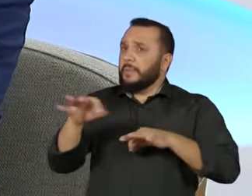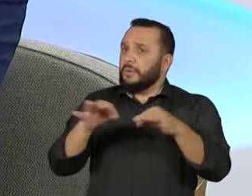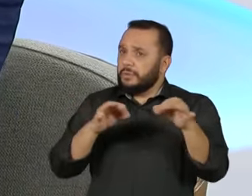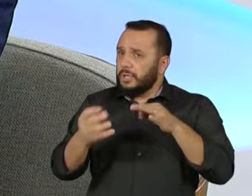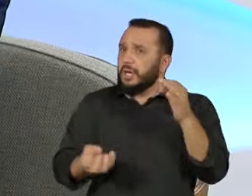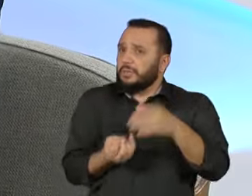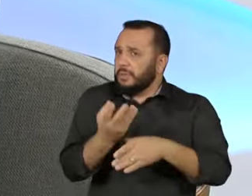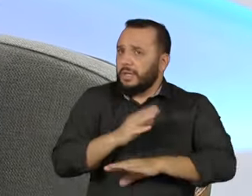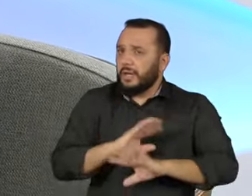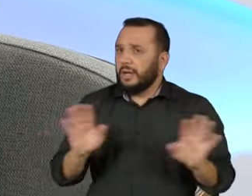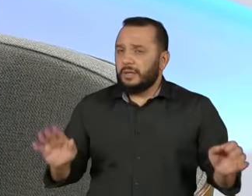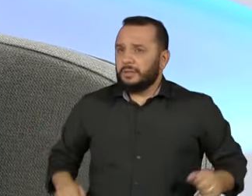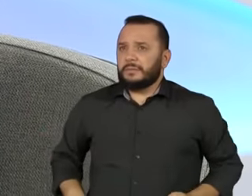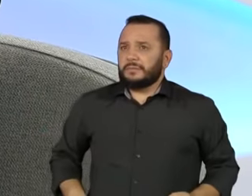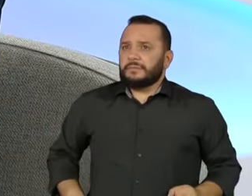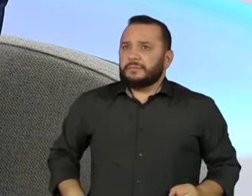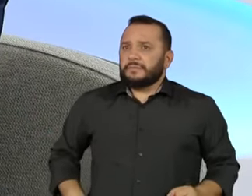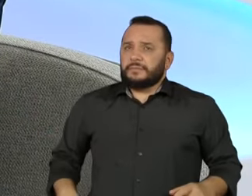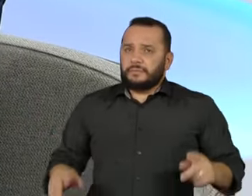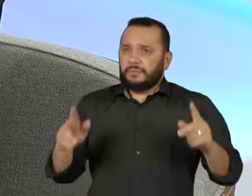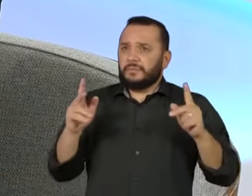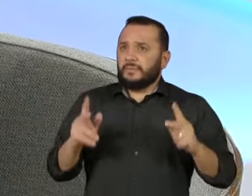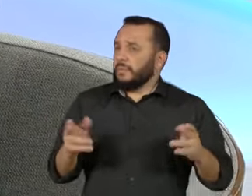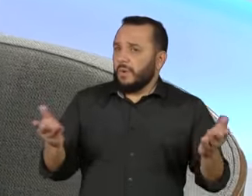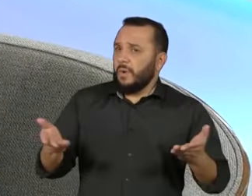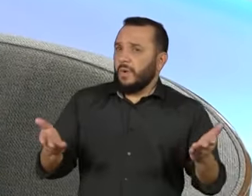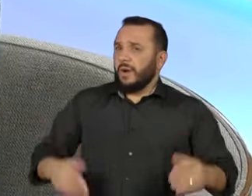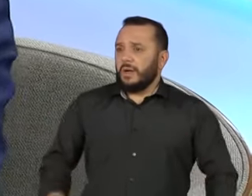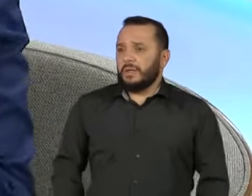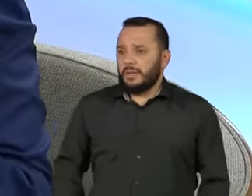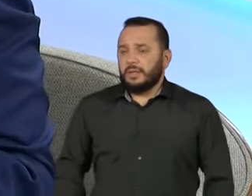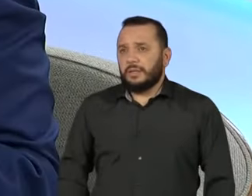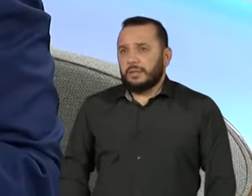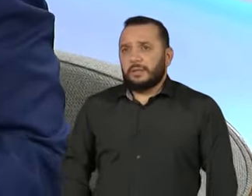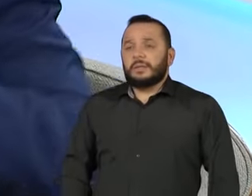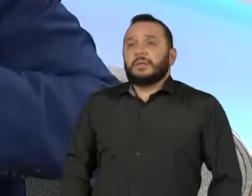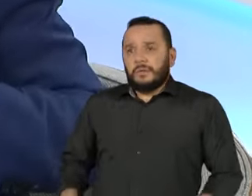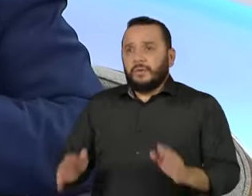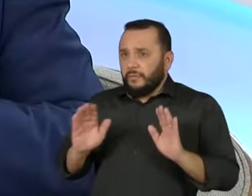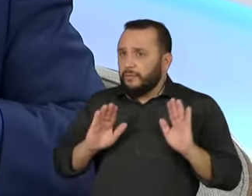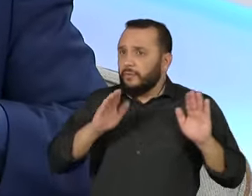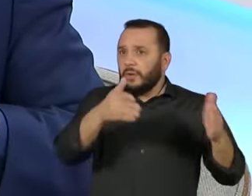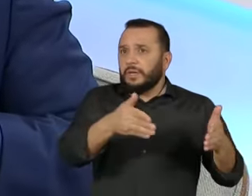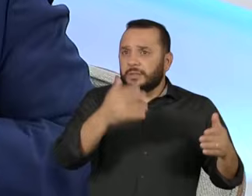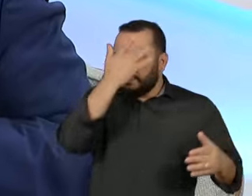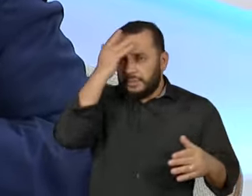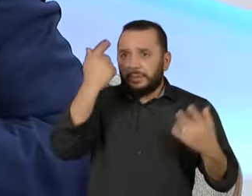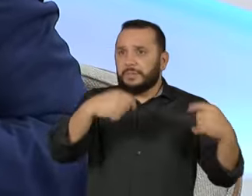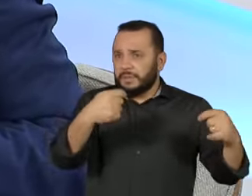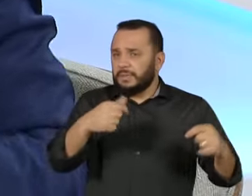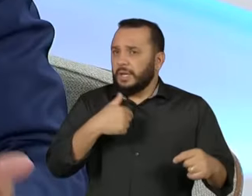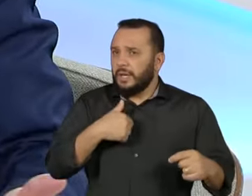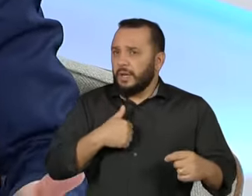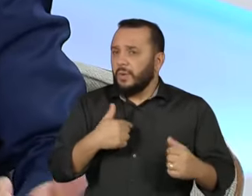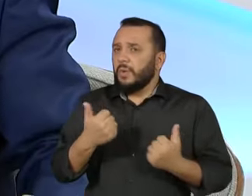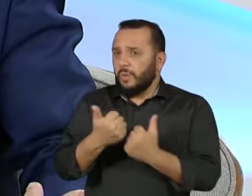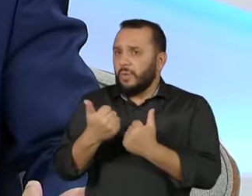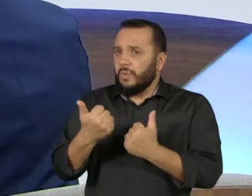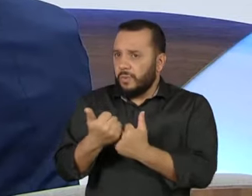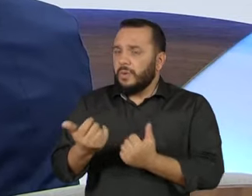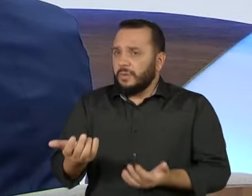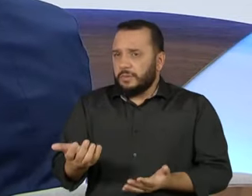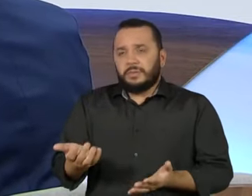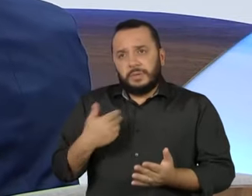como estruturou agora, e focalize em quem precisa. E eu sou completamente a favor e usa dinheiro do